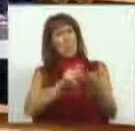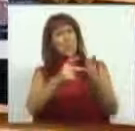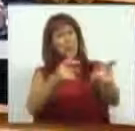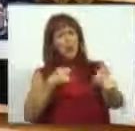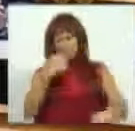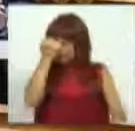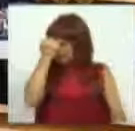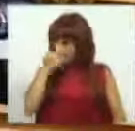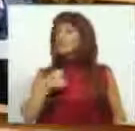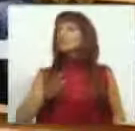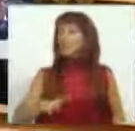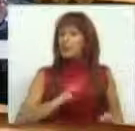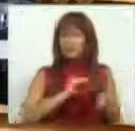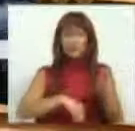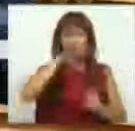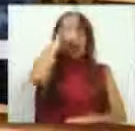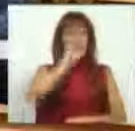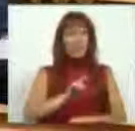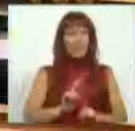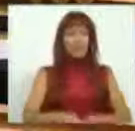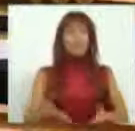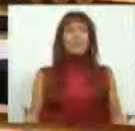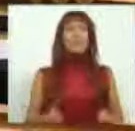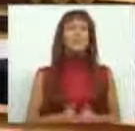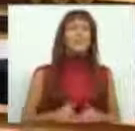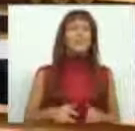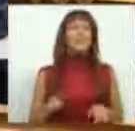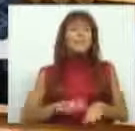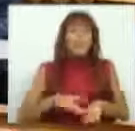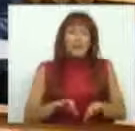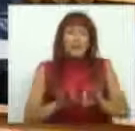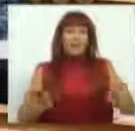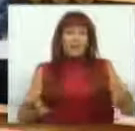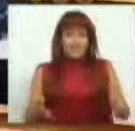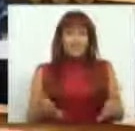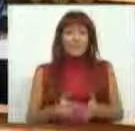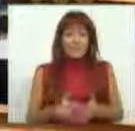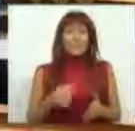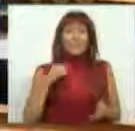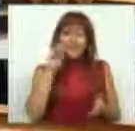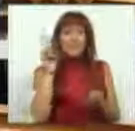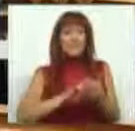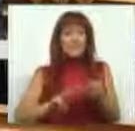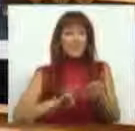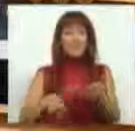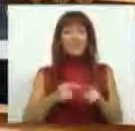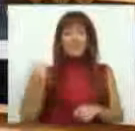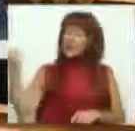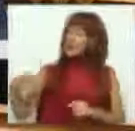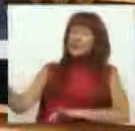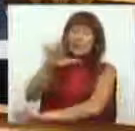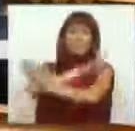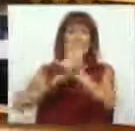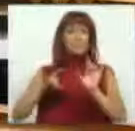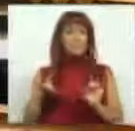Já me arrependi, Sr. Secretário de Estado. Já me arrependi. E como isto é sério, eu vou-lhe ler a Diretiva